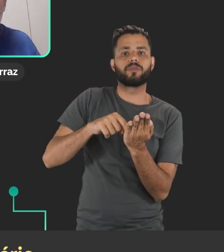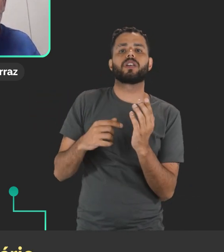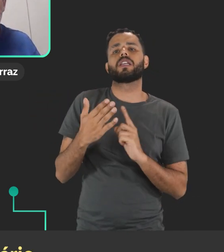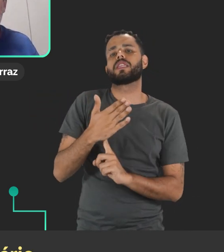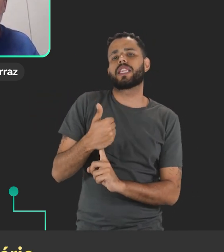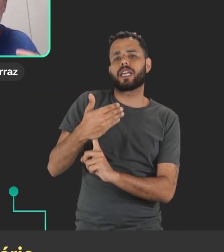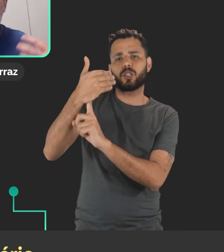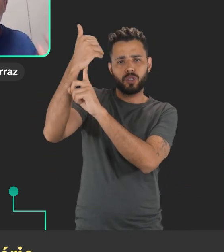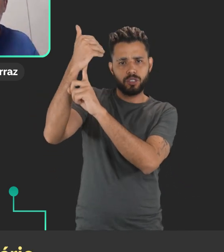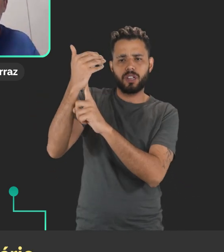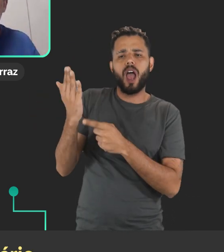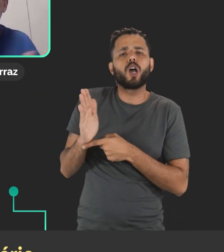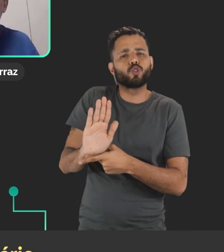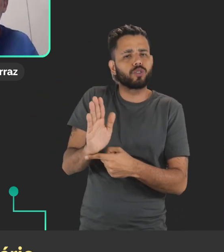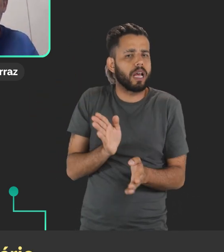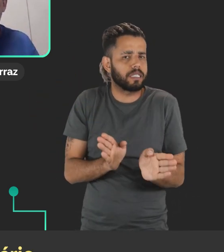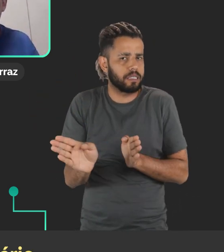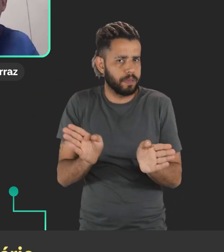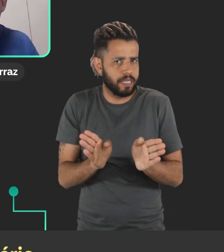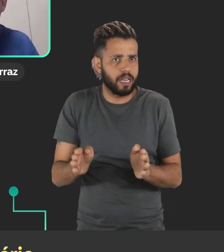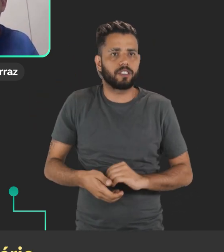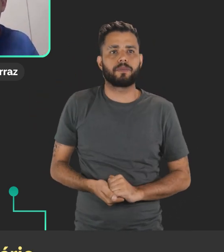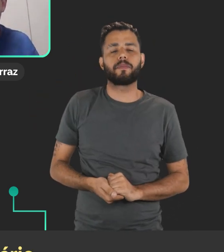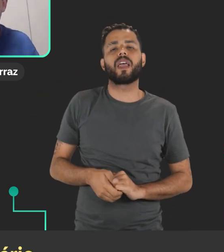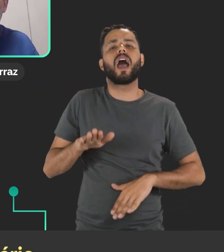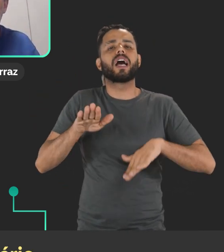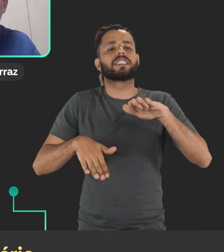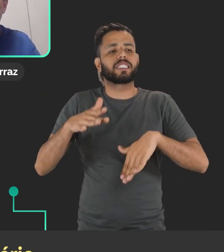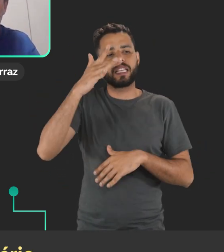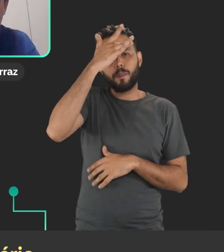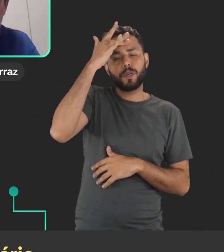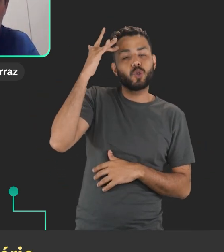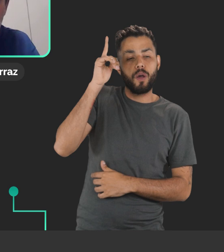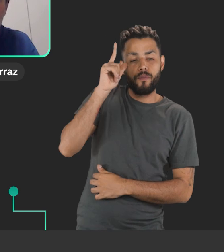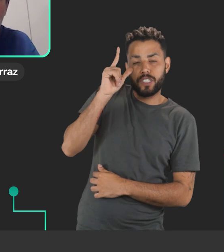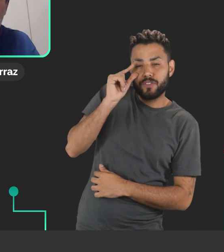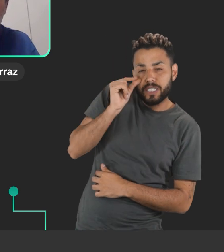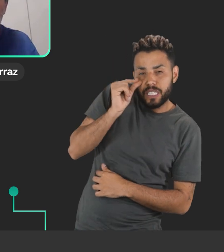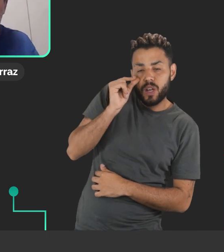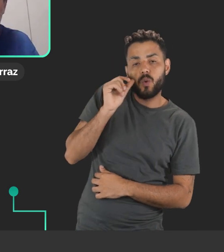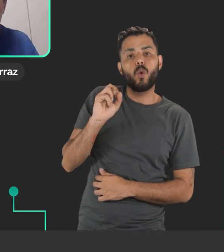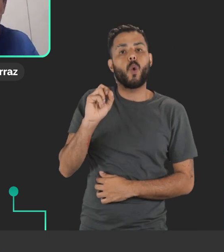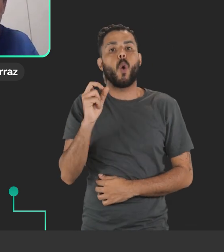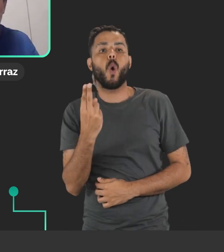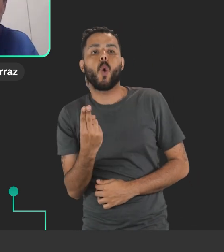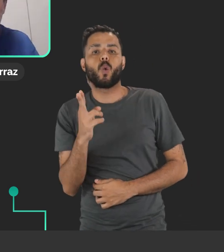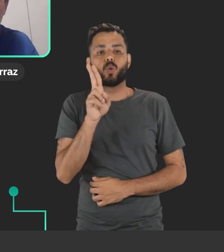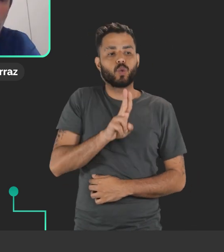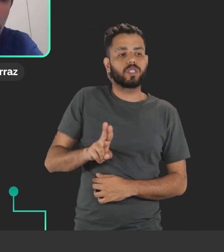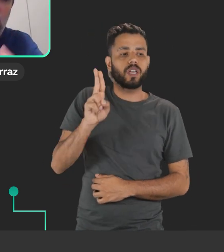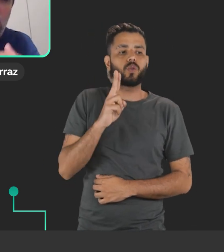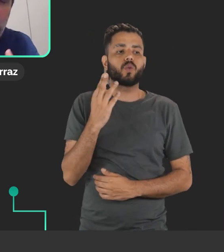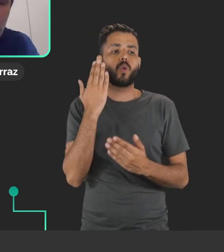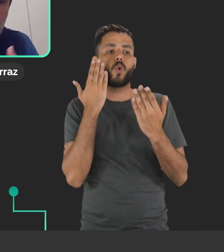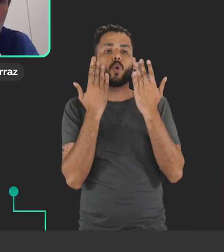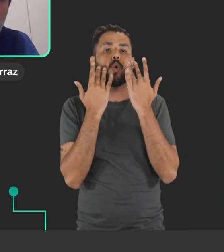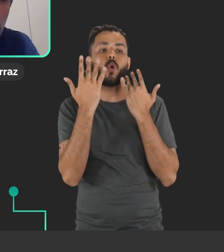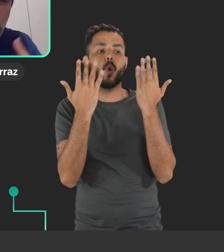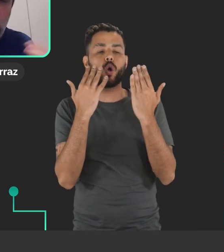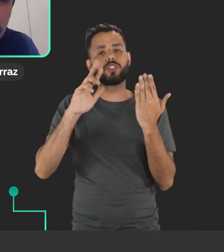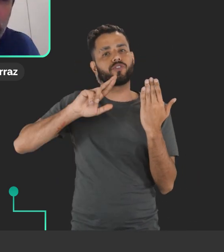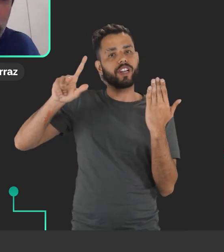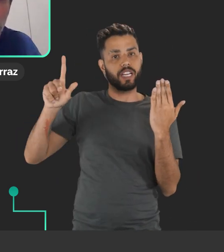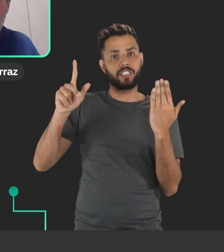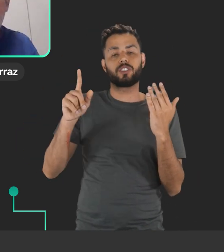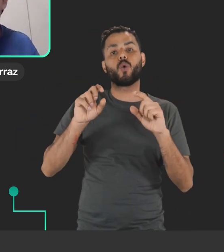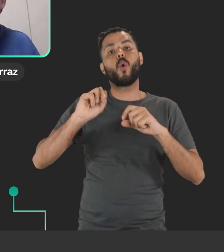usuário, né, então imagina que você tem um usuário que talvez tenha um filtro de baixa visão, ou talvez ele tenha, está utilizando um recurso